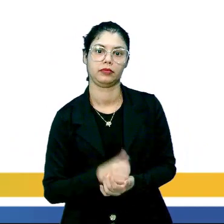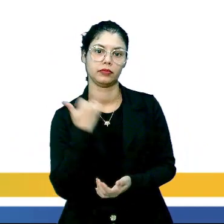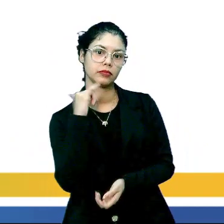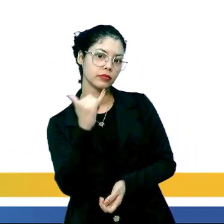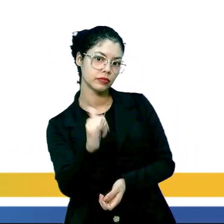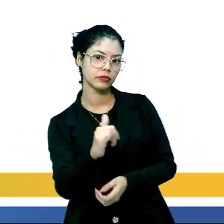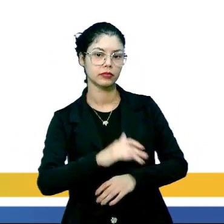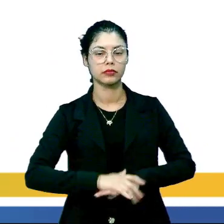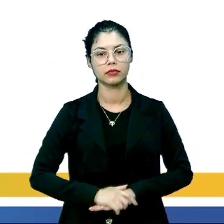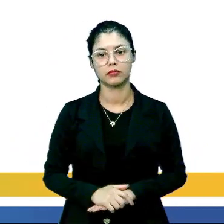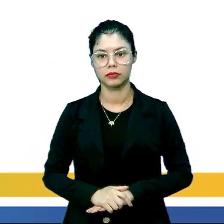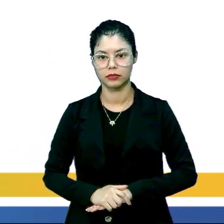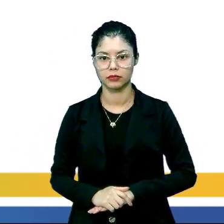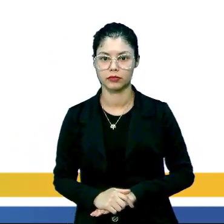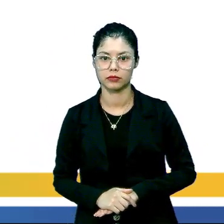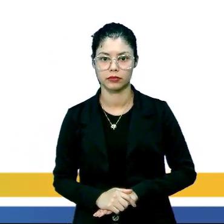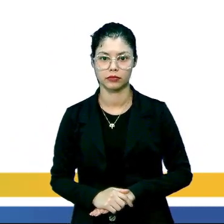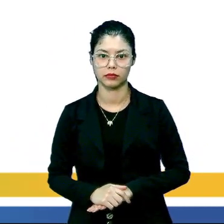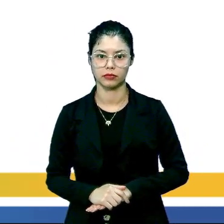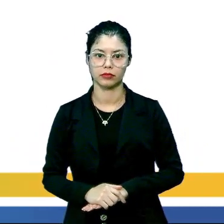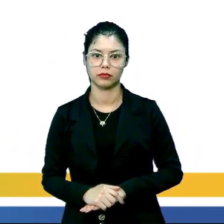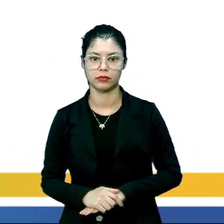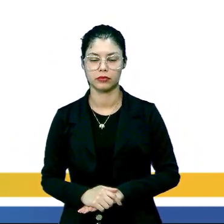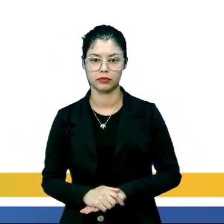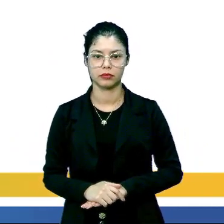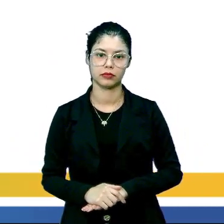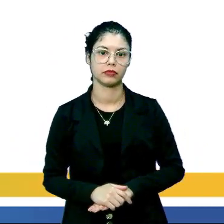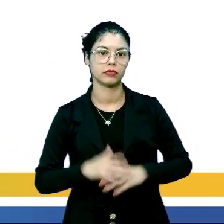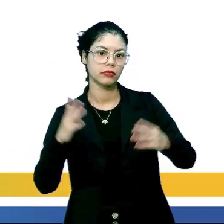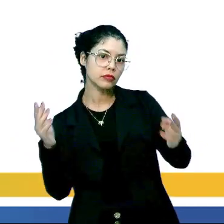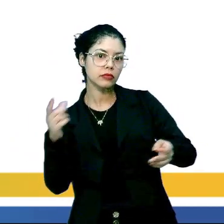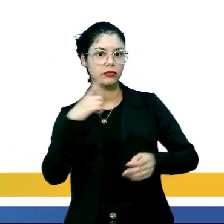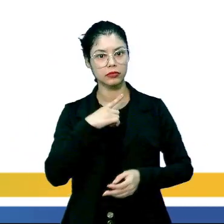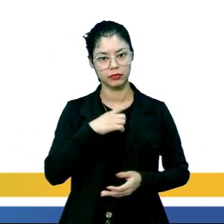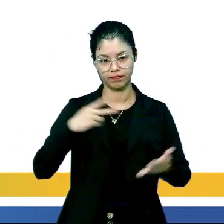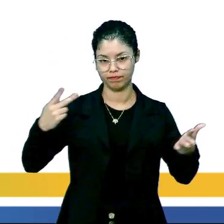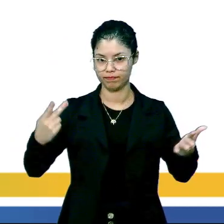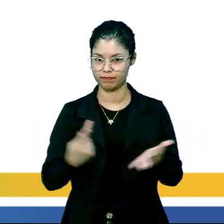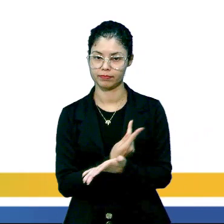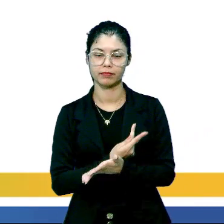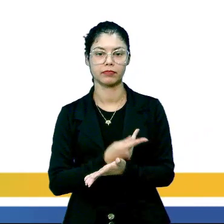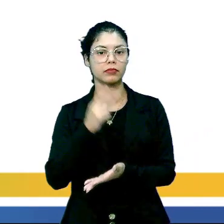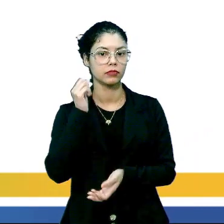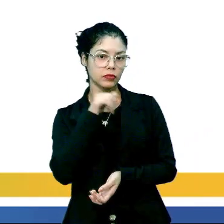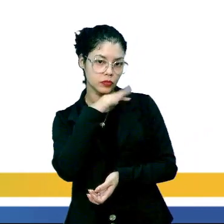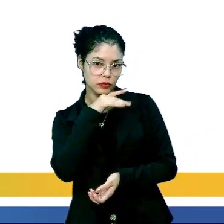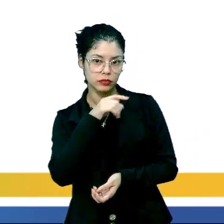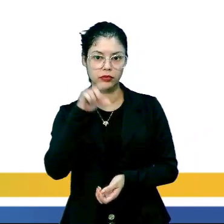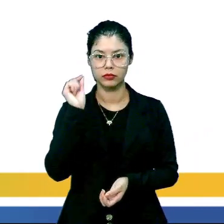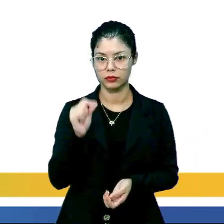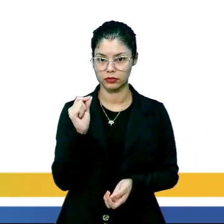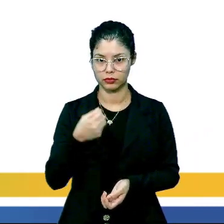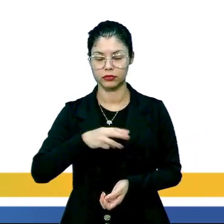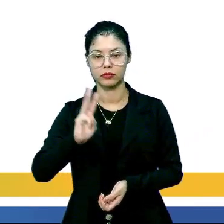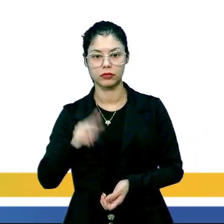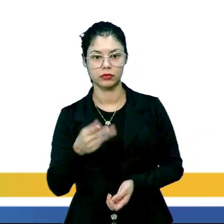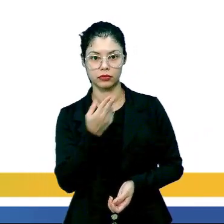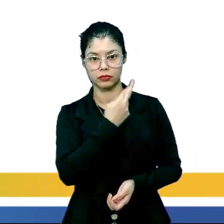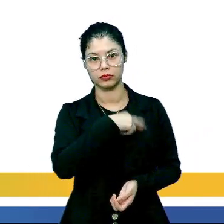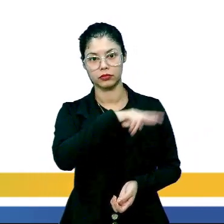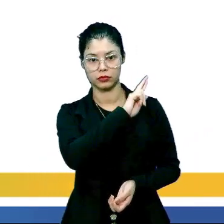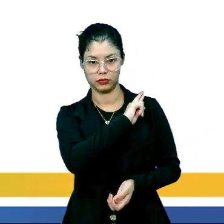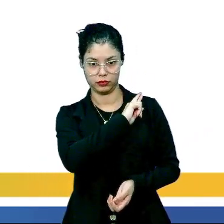de uma energia cinética em energia elétrica. E aí nós temos um erro muito comum, que é o seguinte, quem é que é o